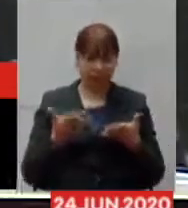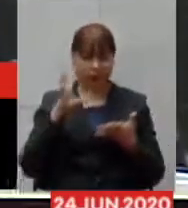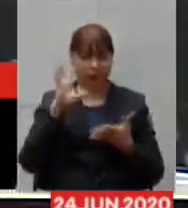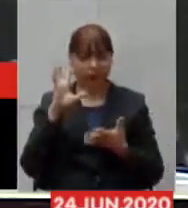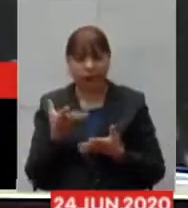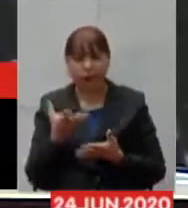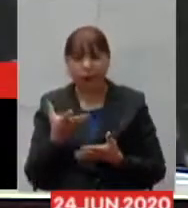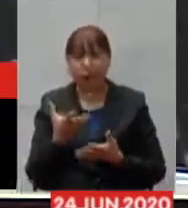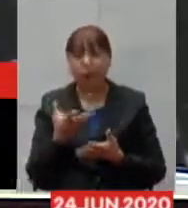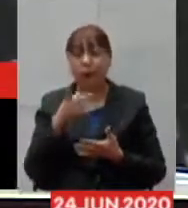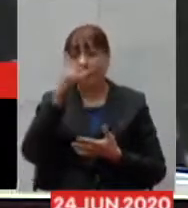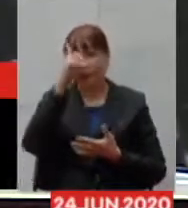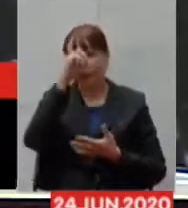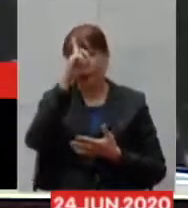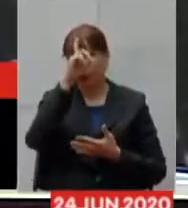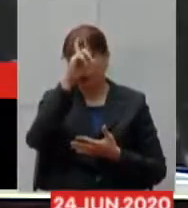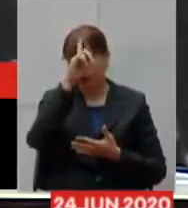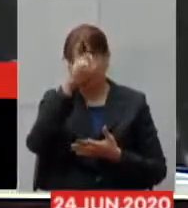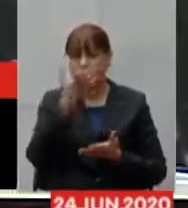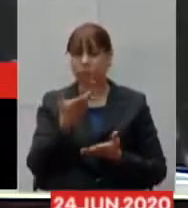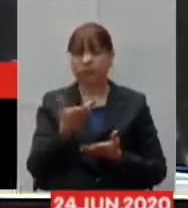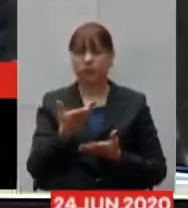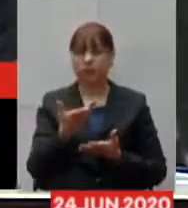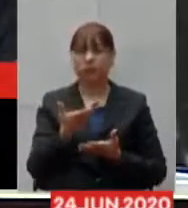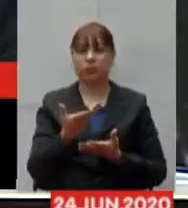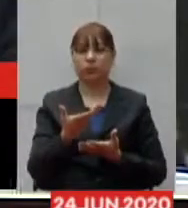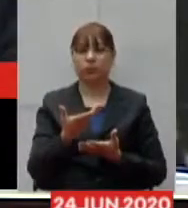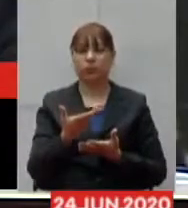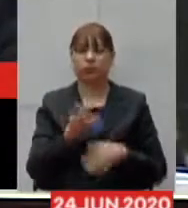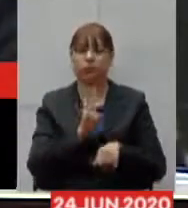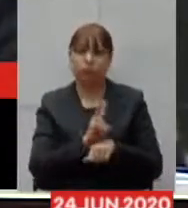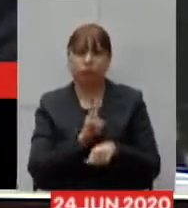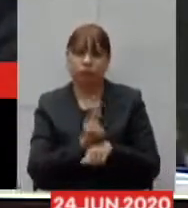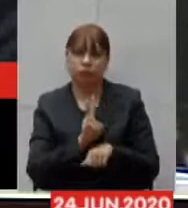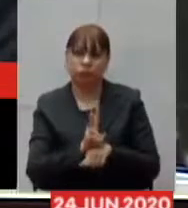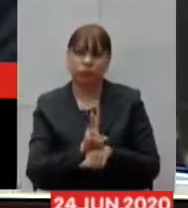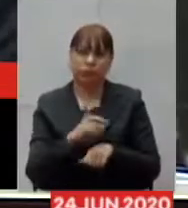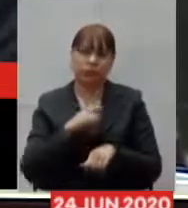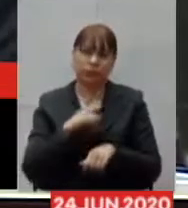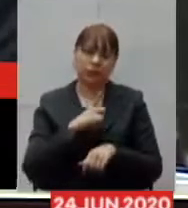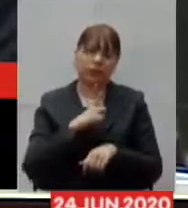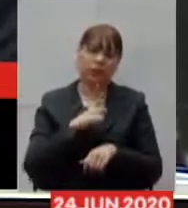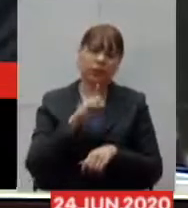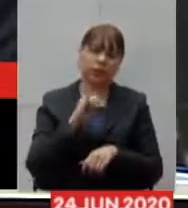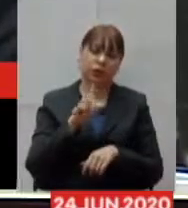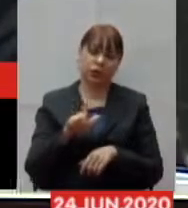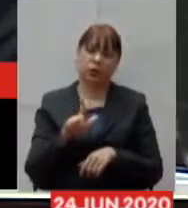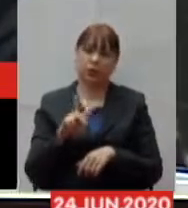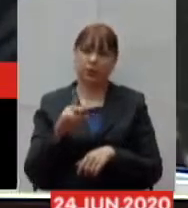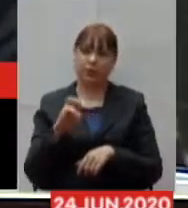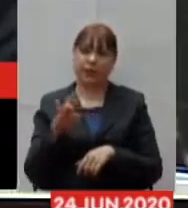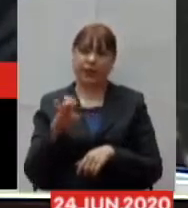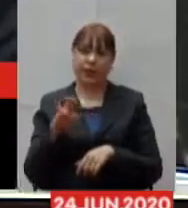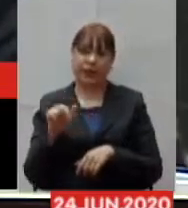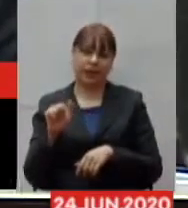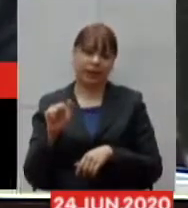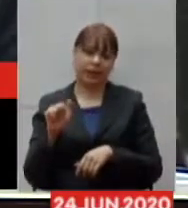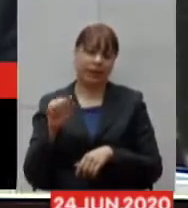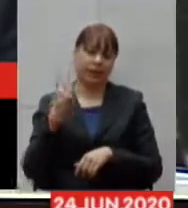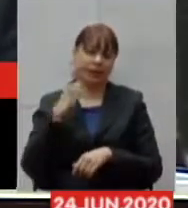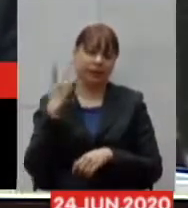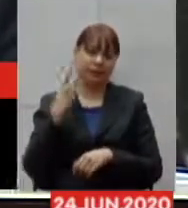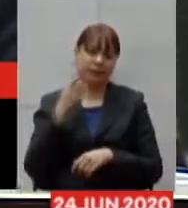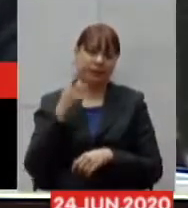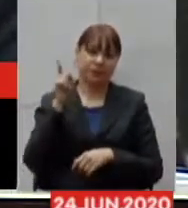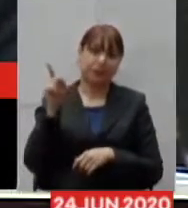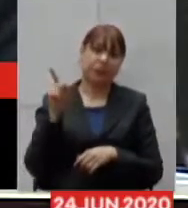hospitais de retaguarda está aqui o deputado Gil Pereira lá de Montes Claros o prefeito Humberto Souto com recursos